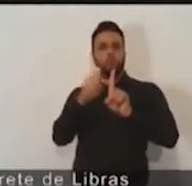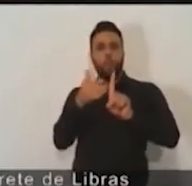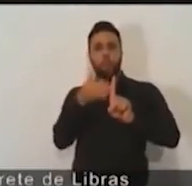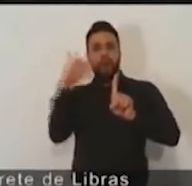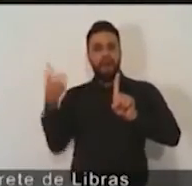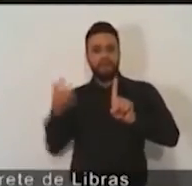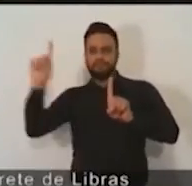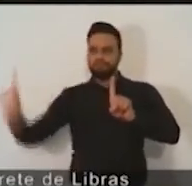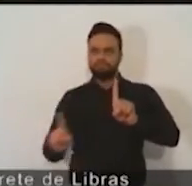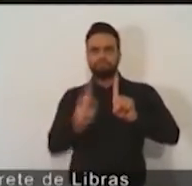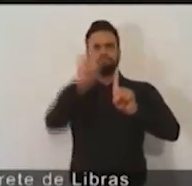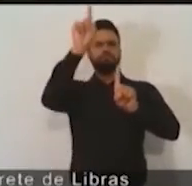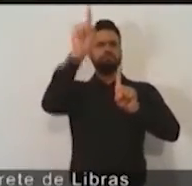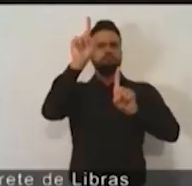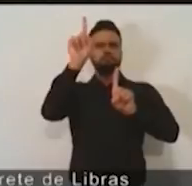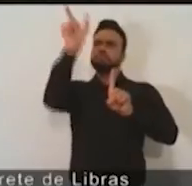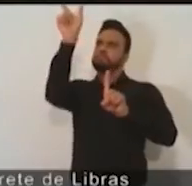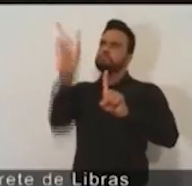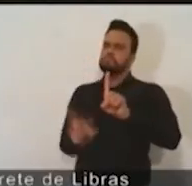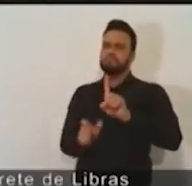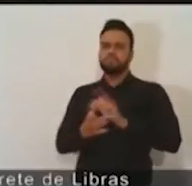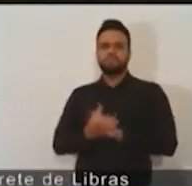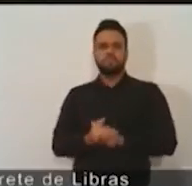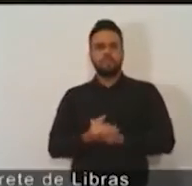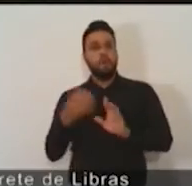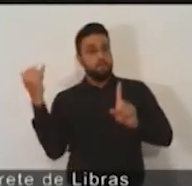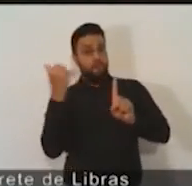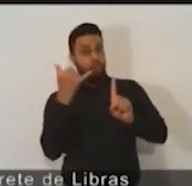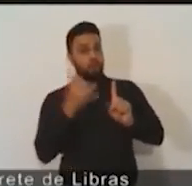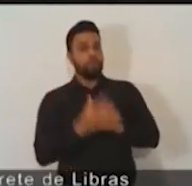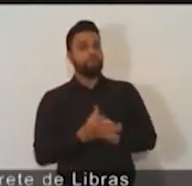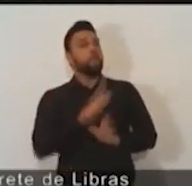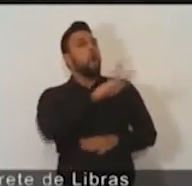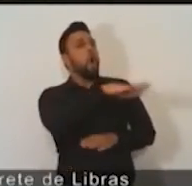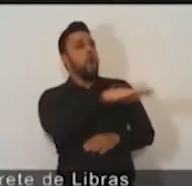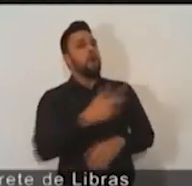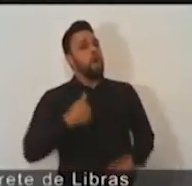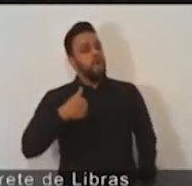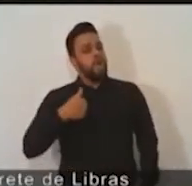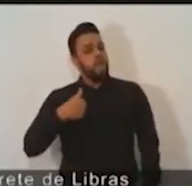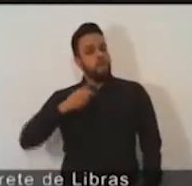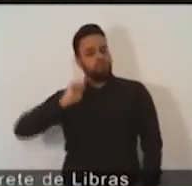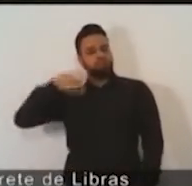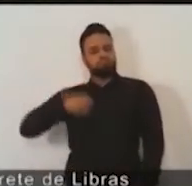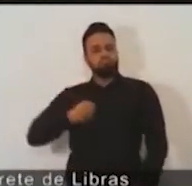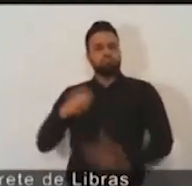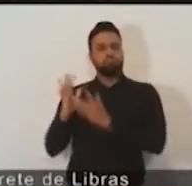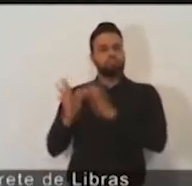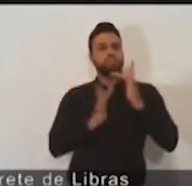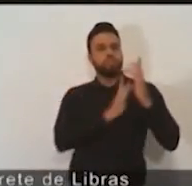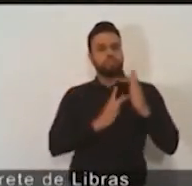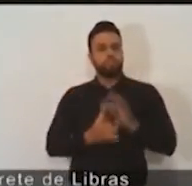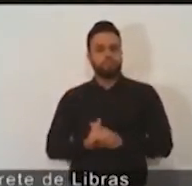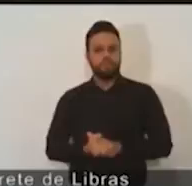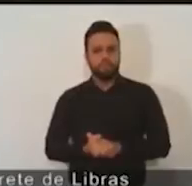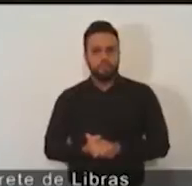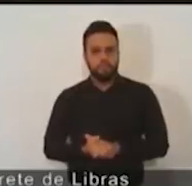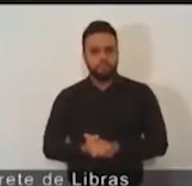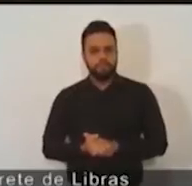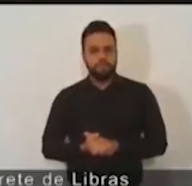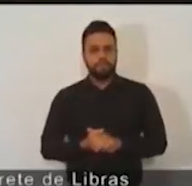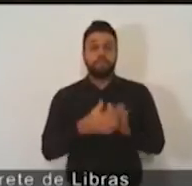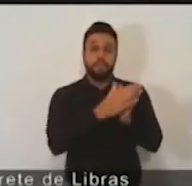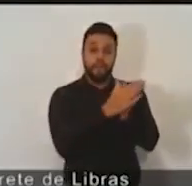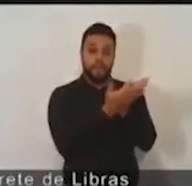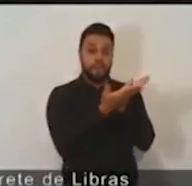Benedito, eu sou Jesus. Só isso. Na Bíblia,